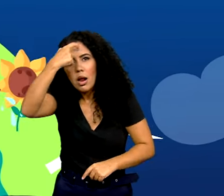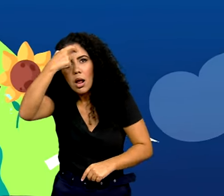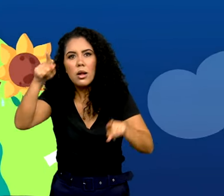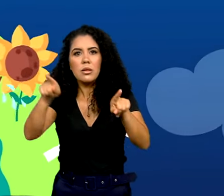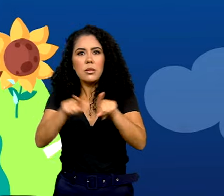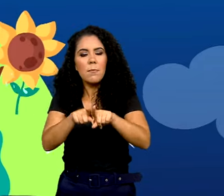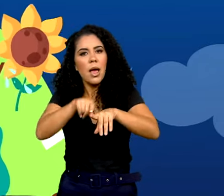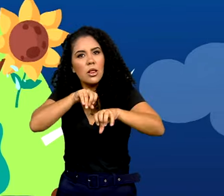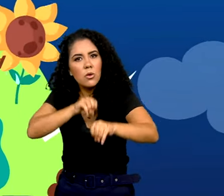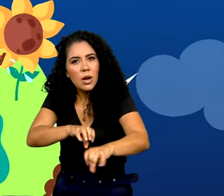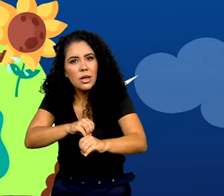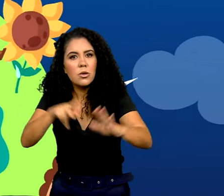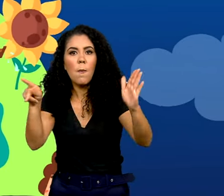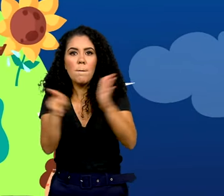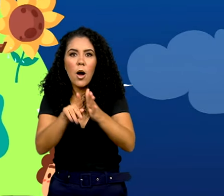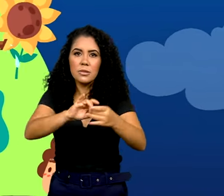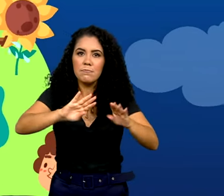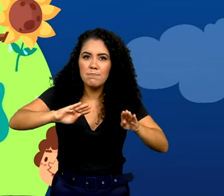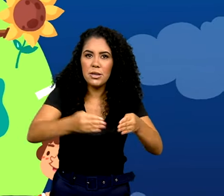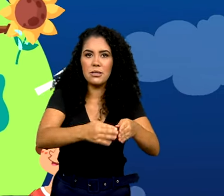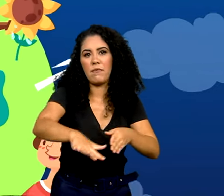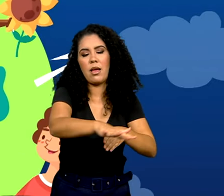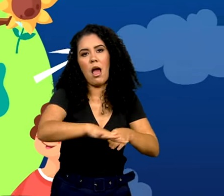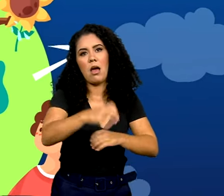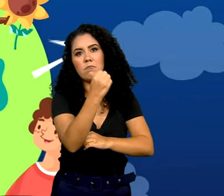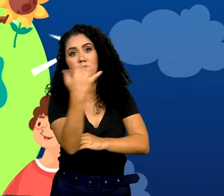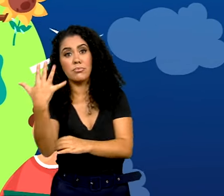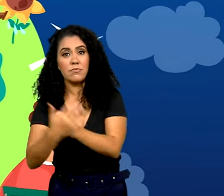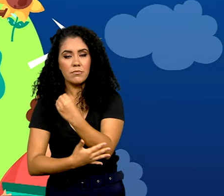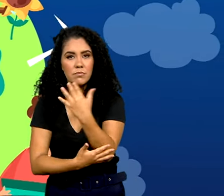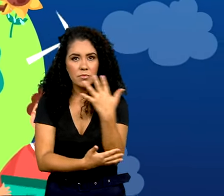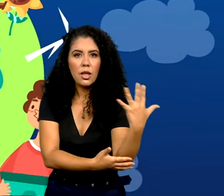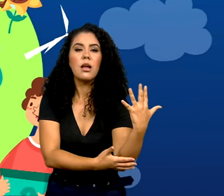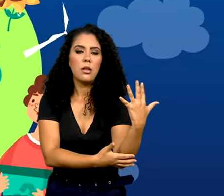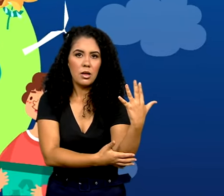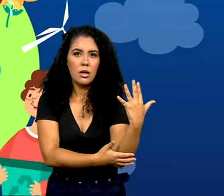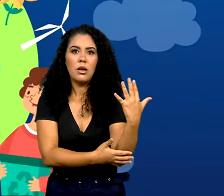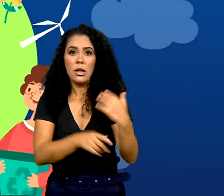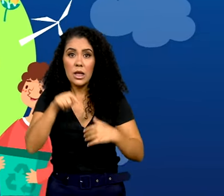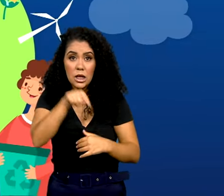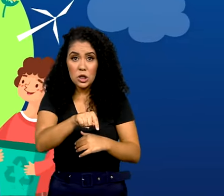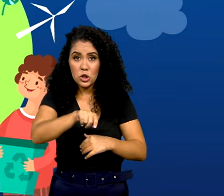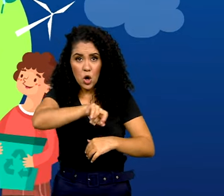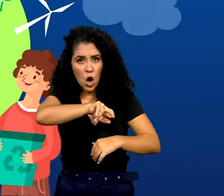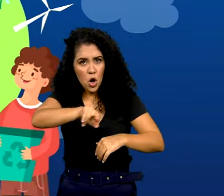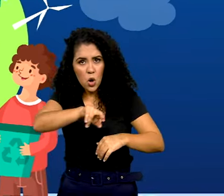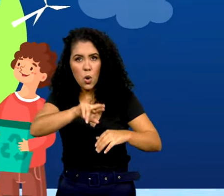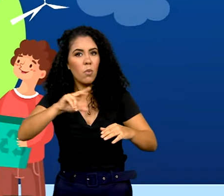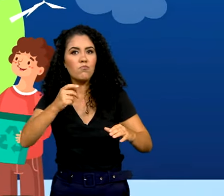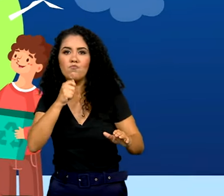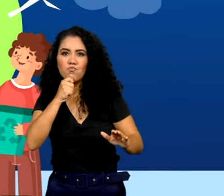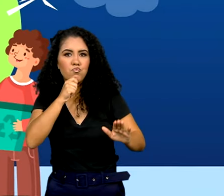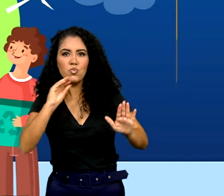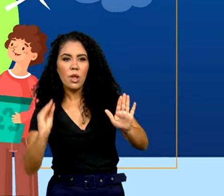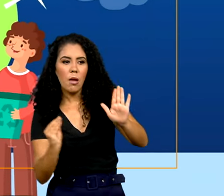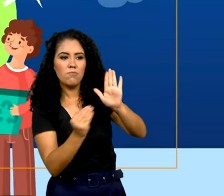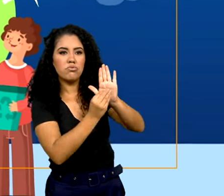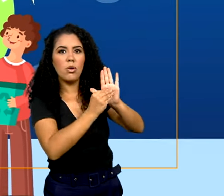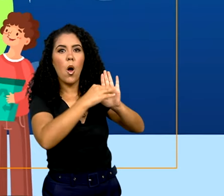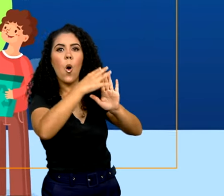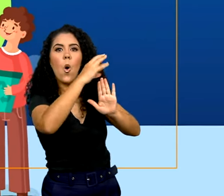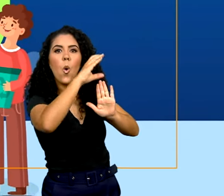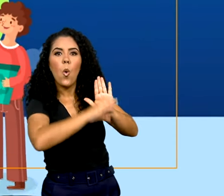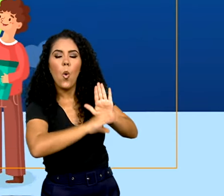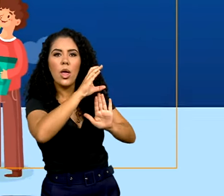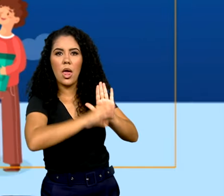ambiental. Então, isso é algo que não é estrutural nos nossos currículos ainda, não é estrutural na